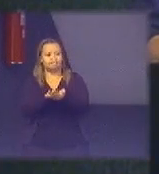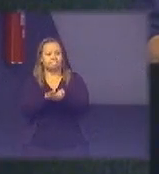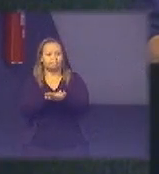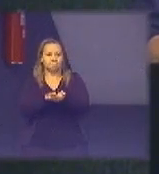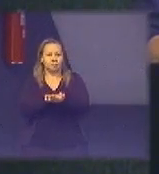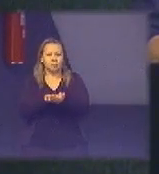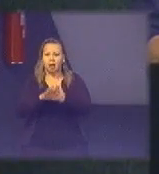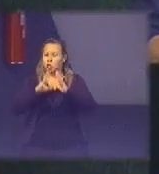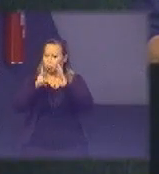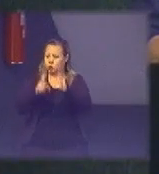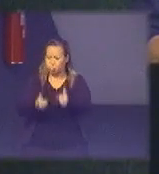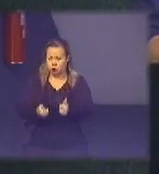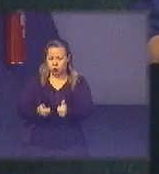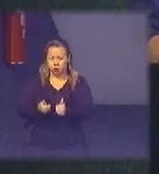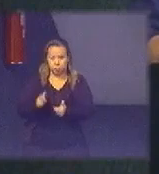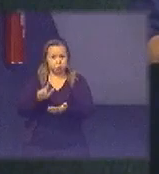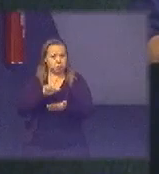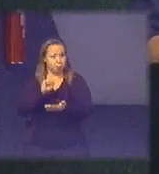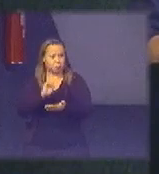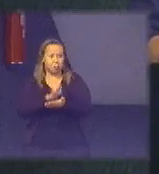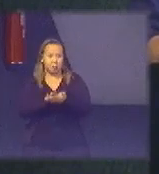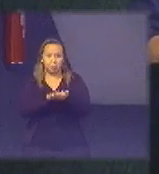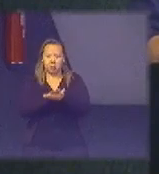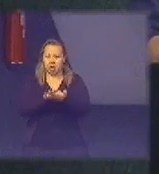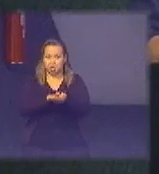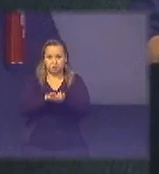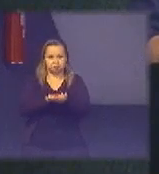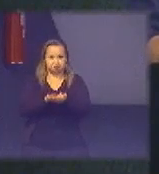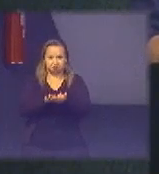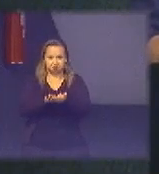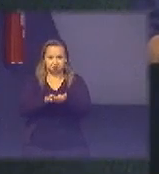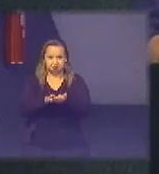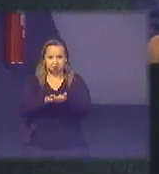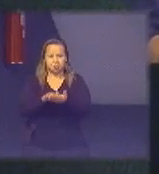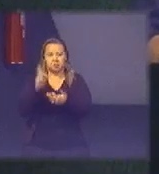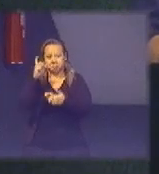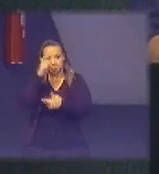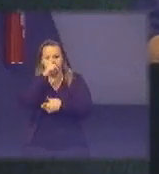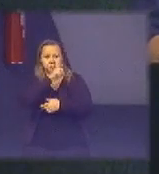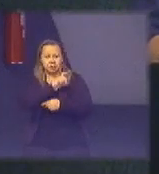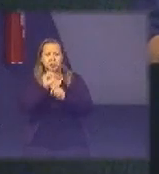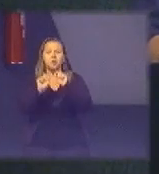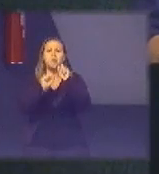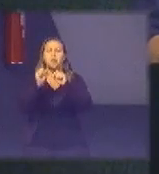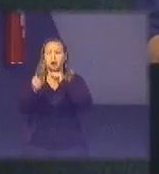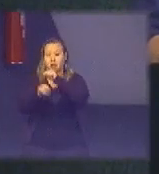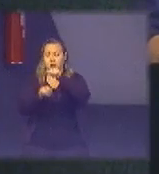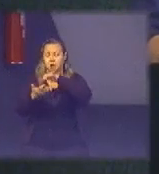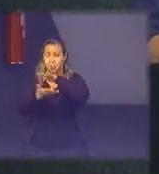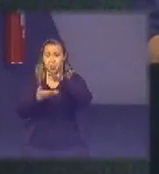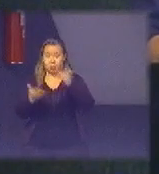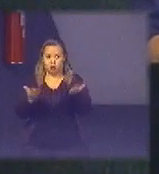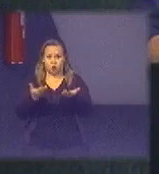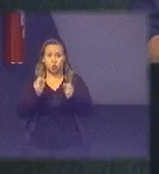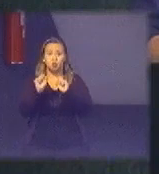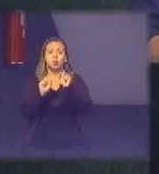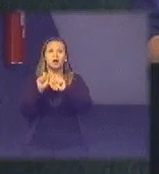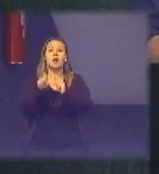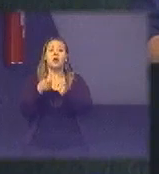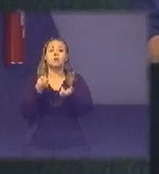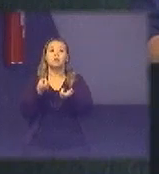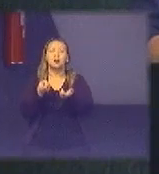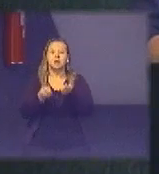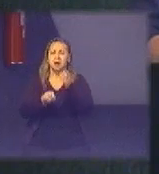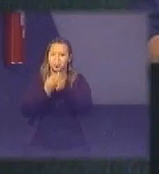é tudo e não é nada porque quando é tudo não é nada ao mesmo tempo o que é sustentabilidade? sustentabilidade hoje se você fosse